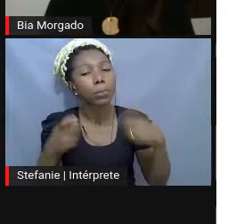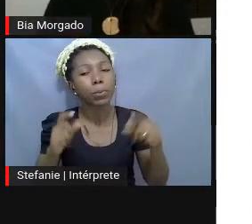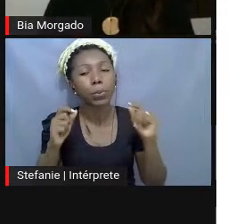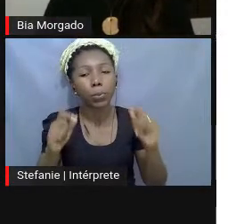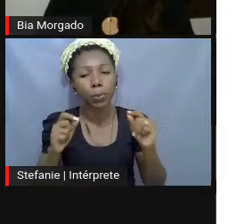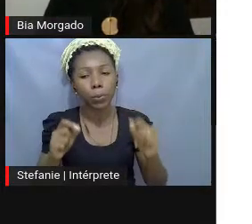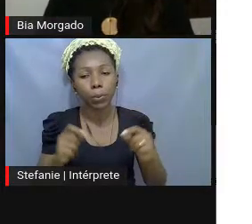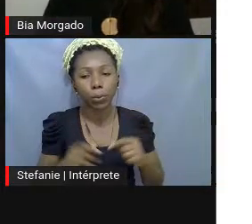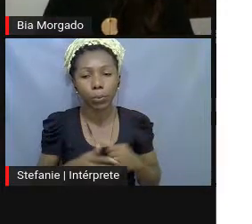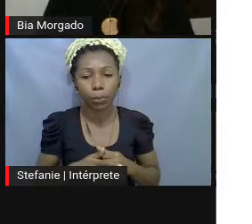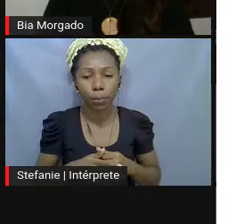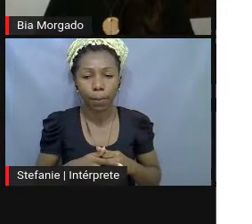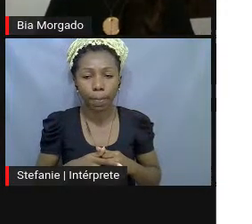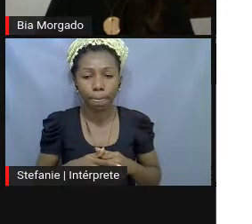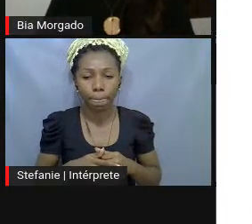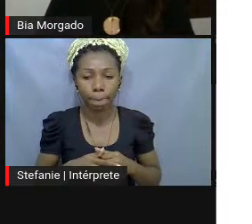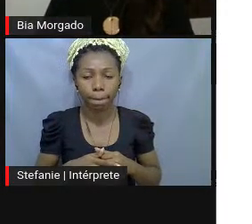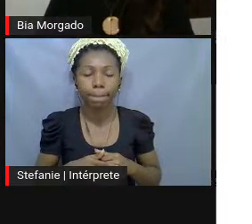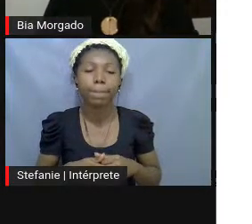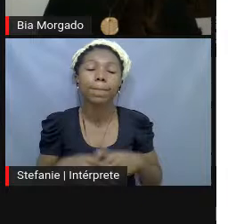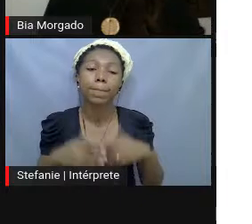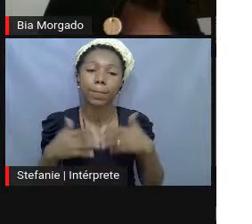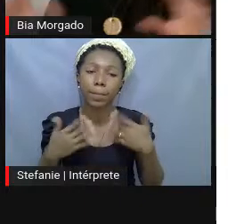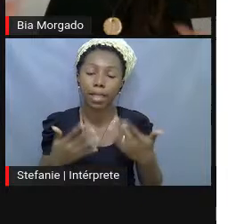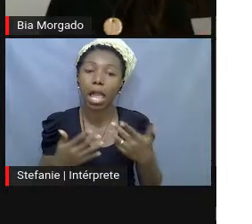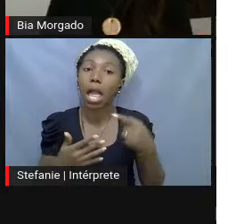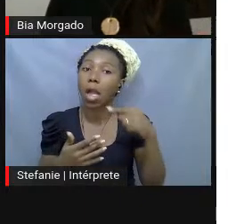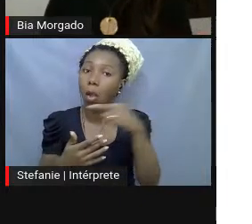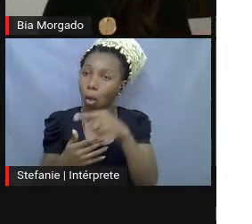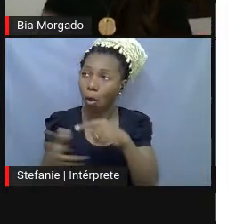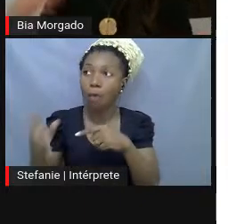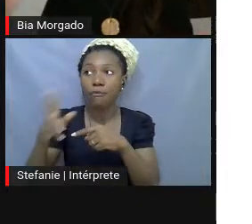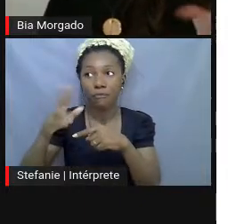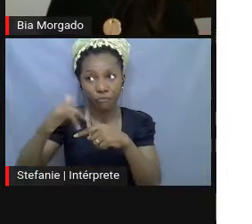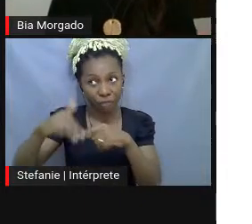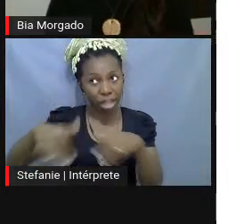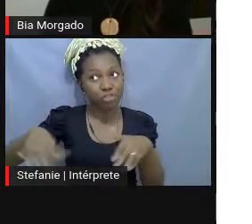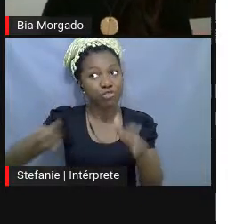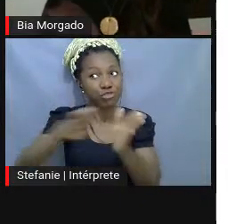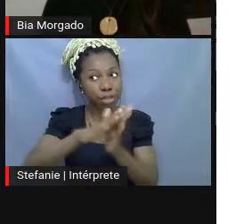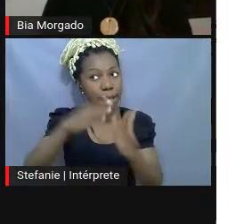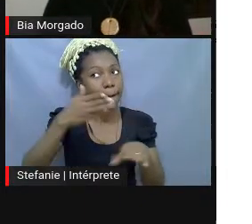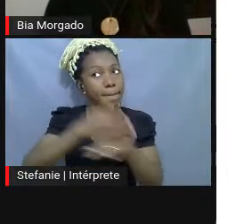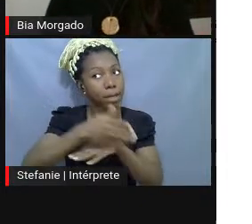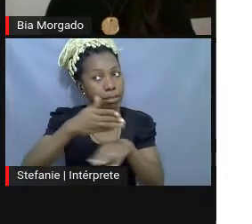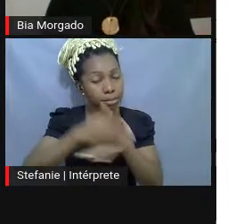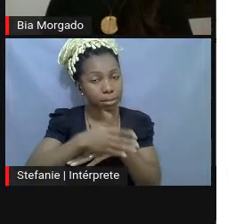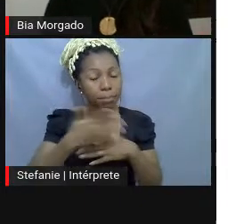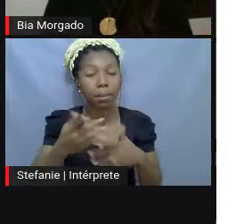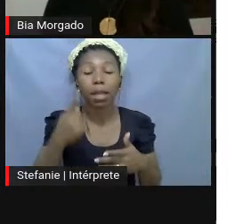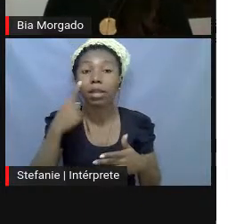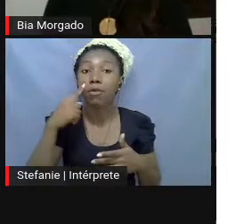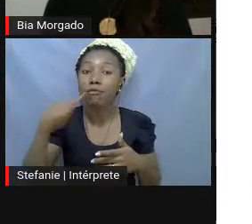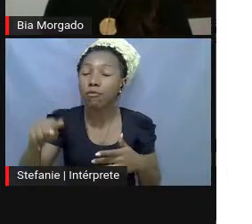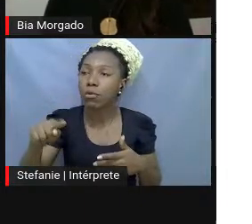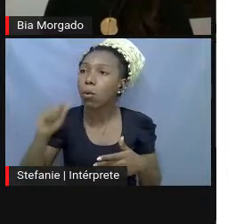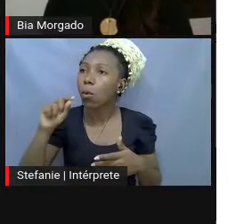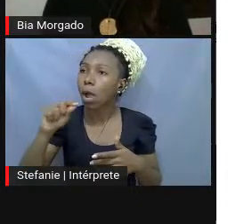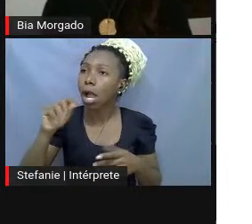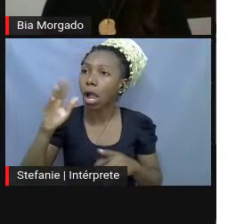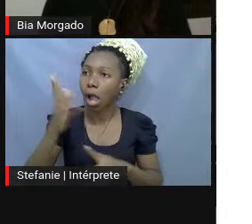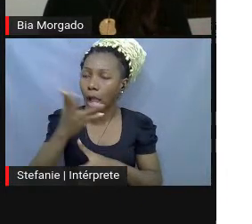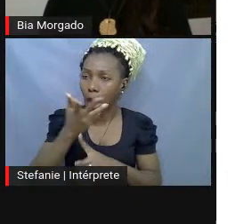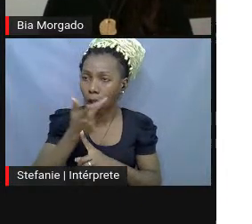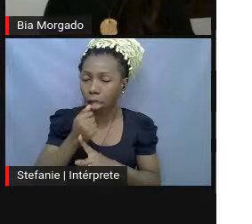por esse lado, a obra do Heliotica você vai chegar e vai participar, não precisa ter ninguém ali. Ele viu que quando ele foi colocar a obra dele